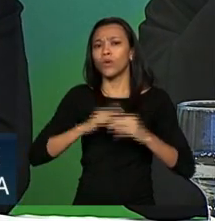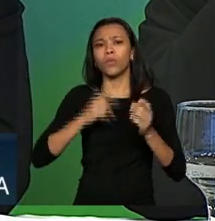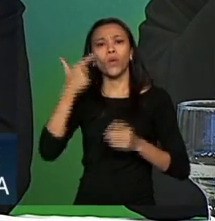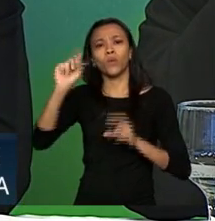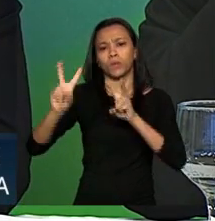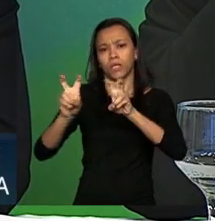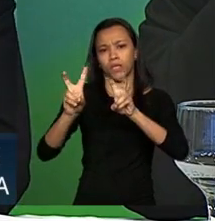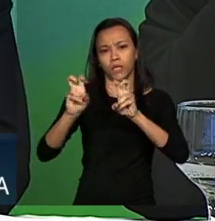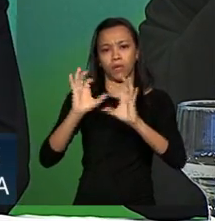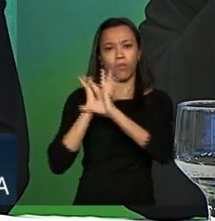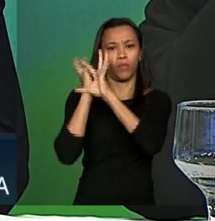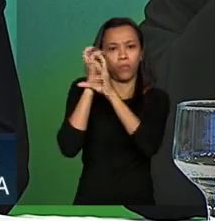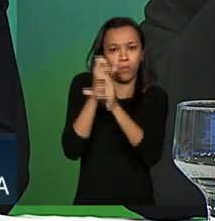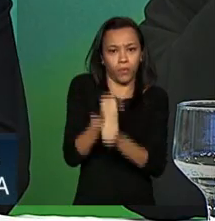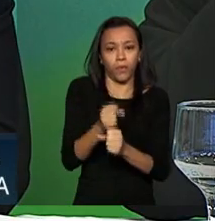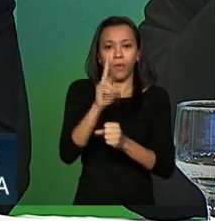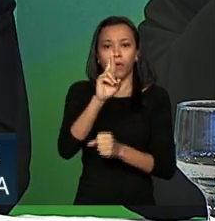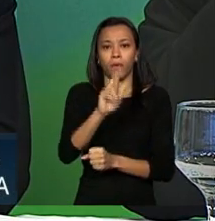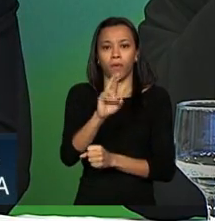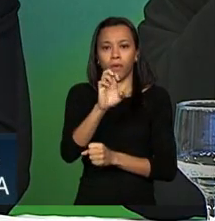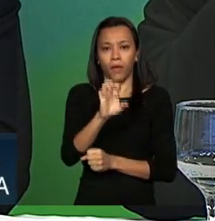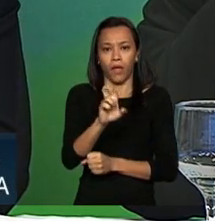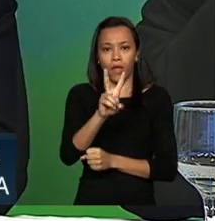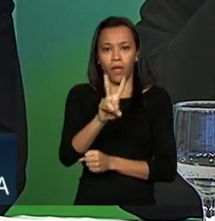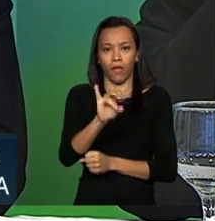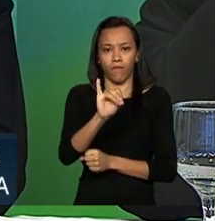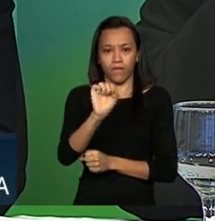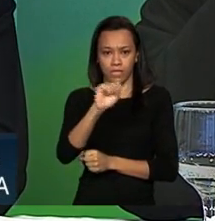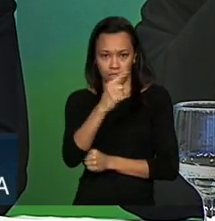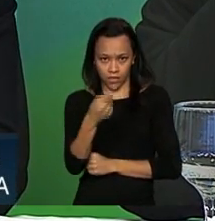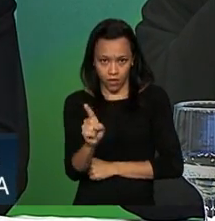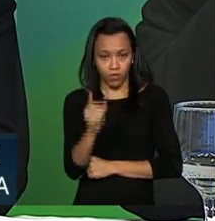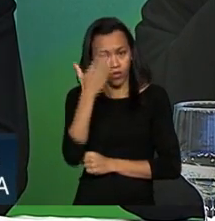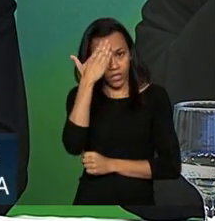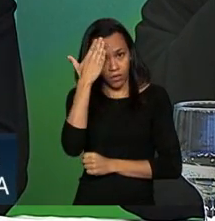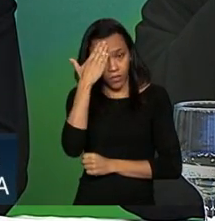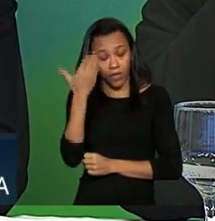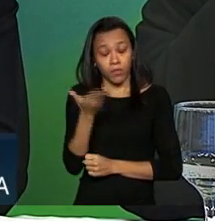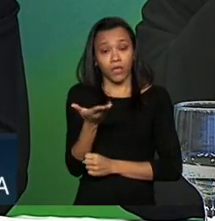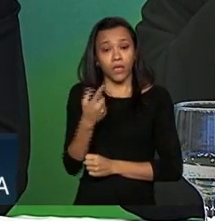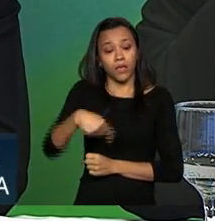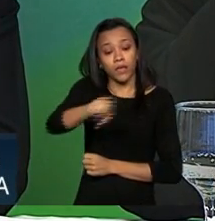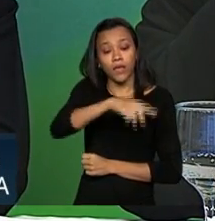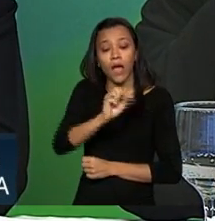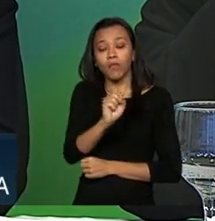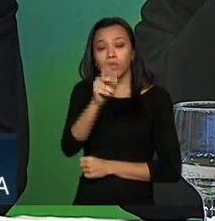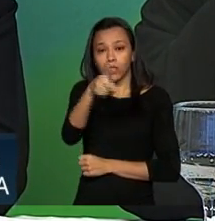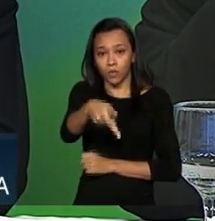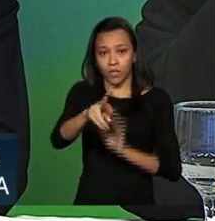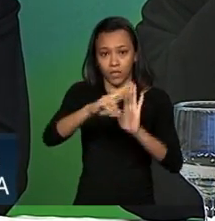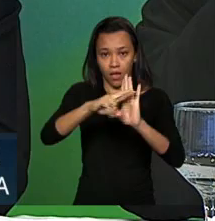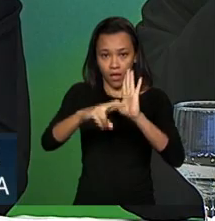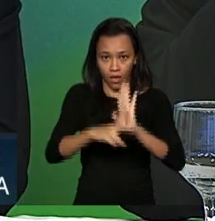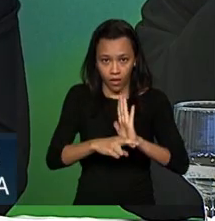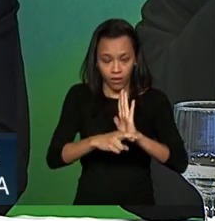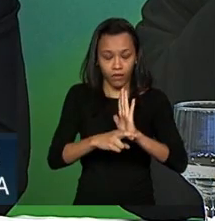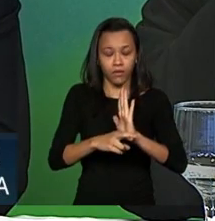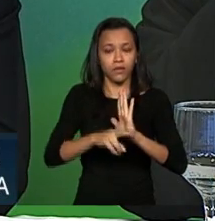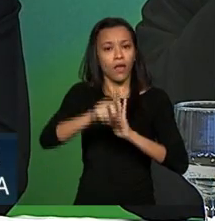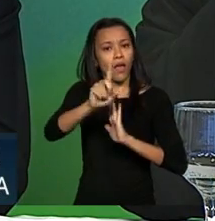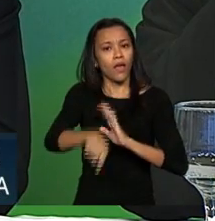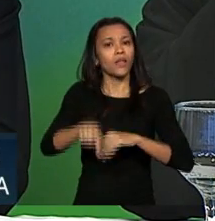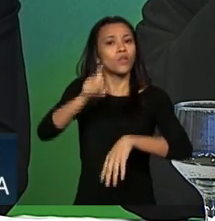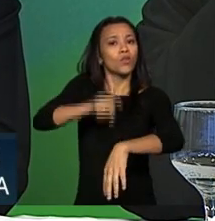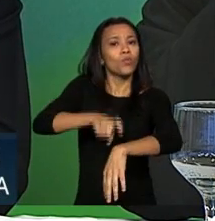nós já temos decisão do Supremo que as aposentadorias a regra de aposentadoria vale no momento